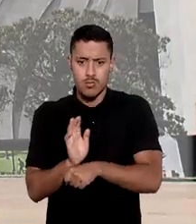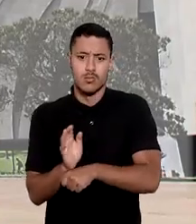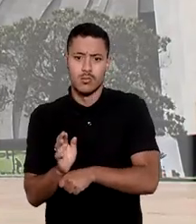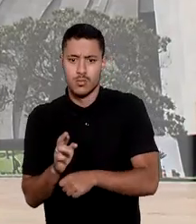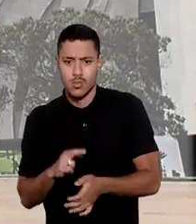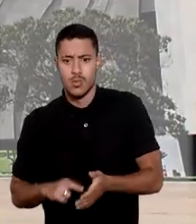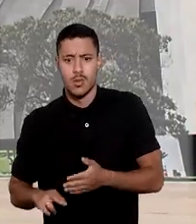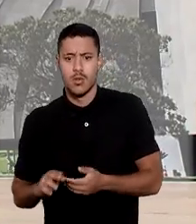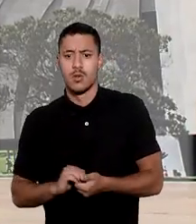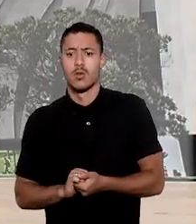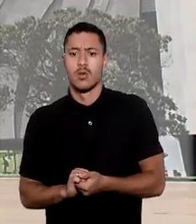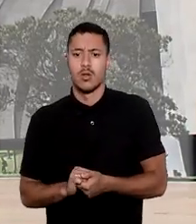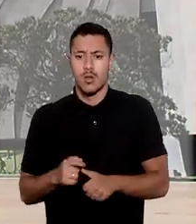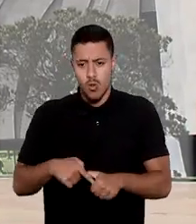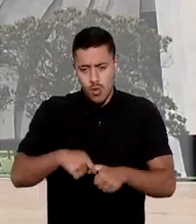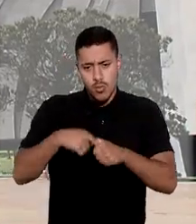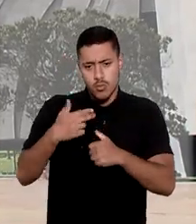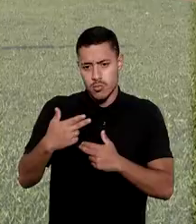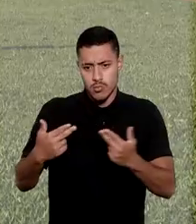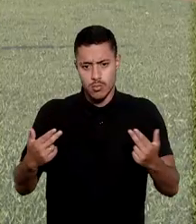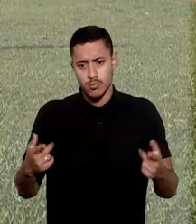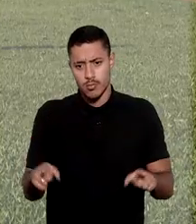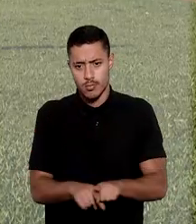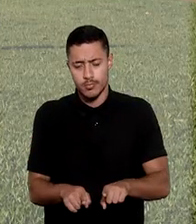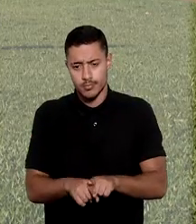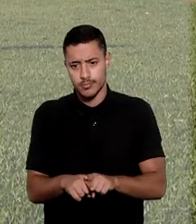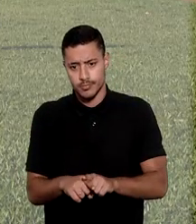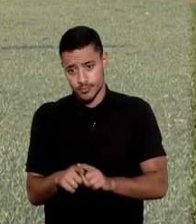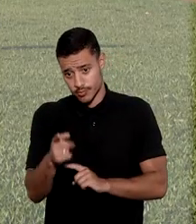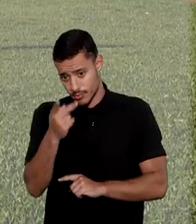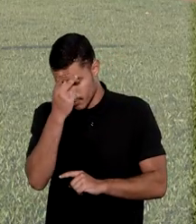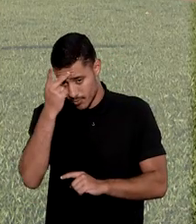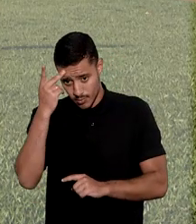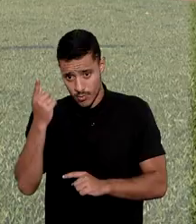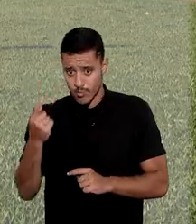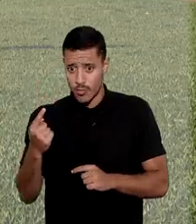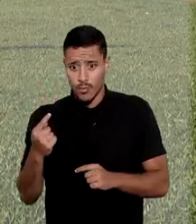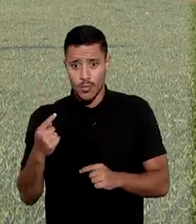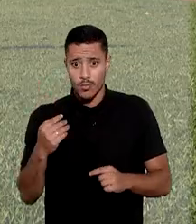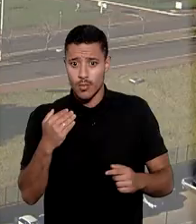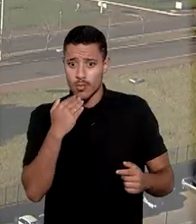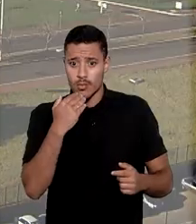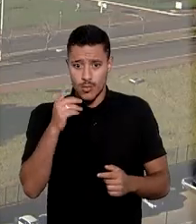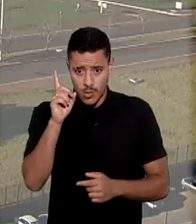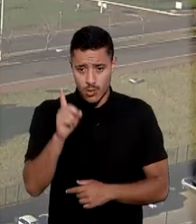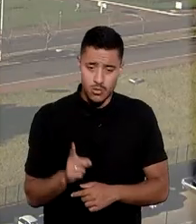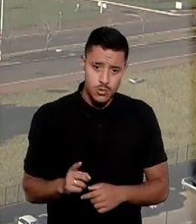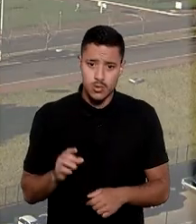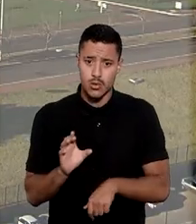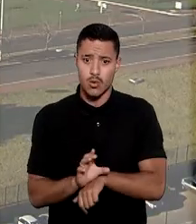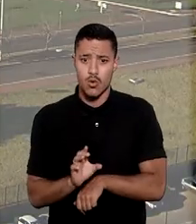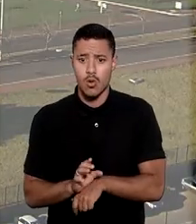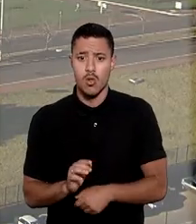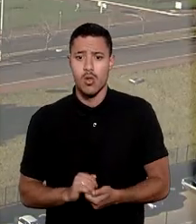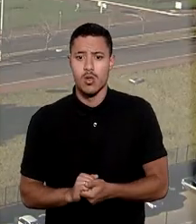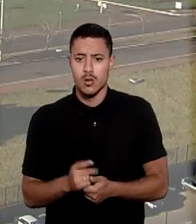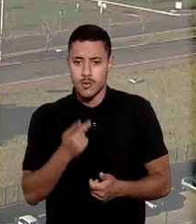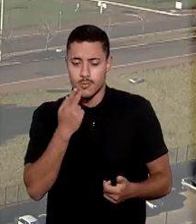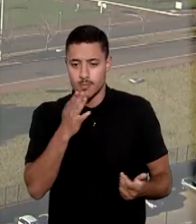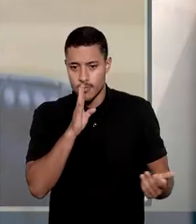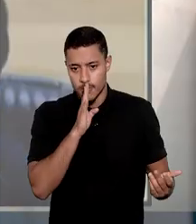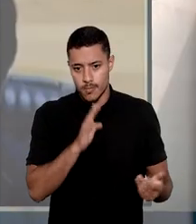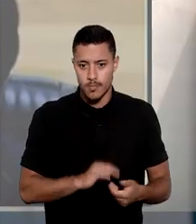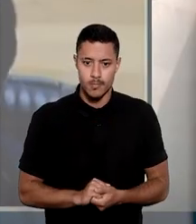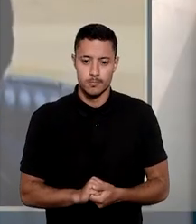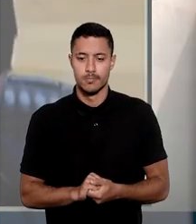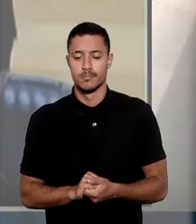indiciamento e sustentou, entre outras coisas, que o acusado não foi advertido sobre seu direito constitucional de permanecer em silêncio.